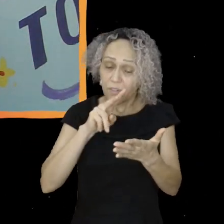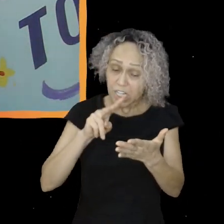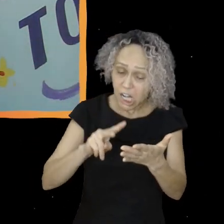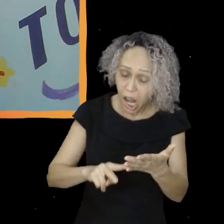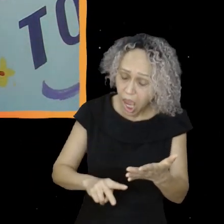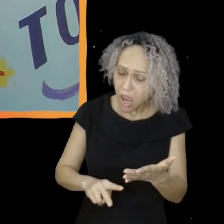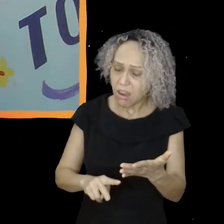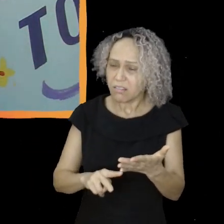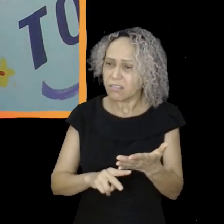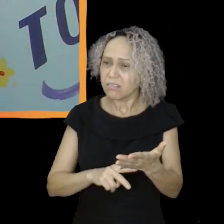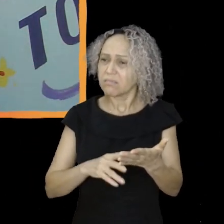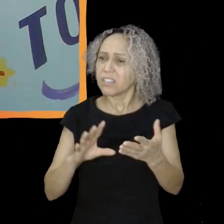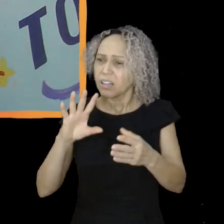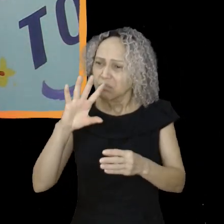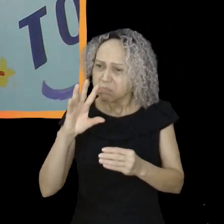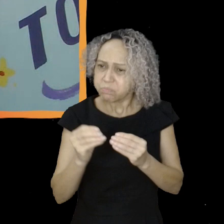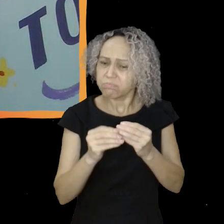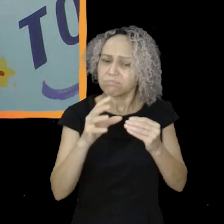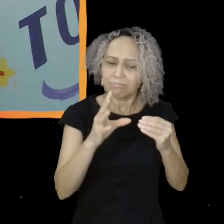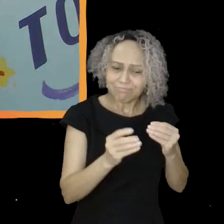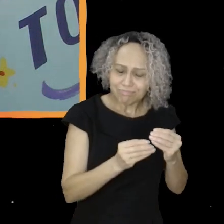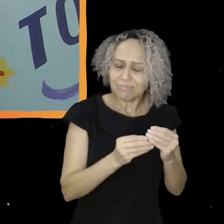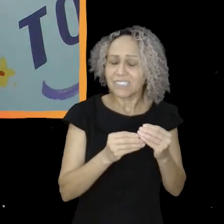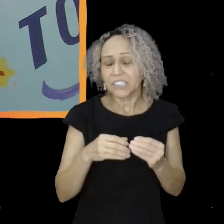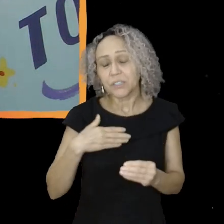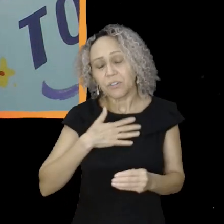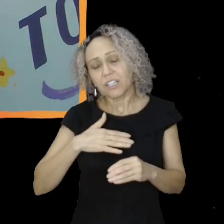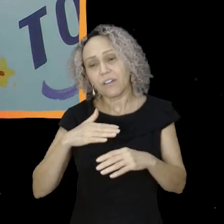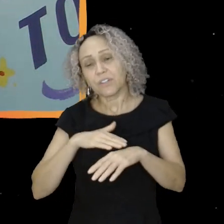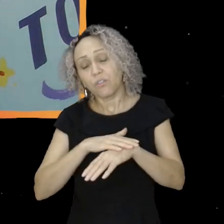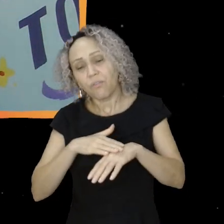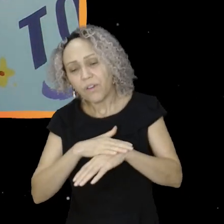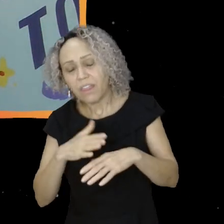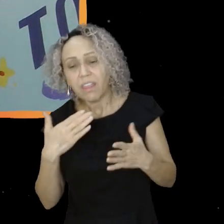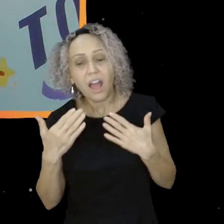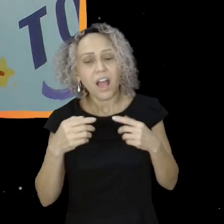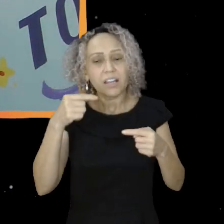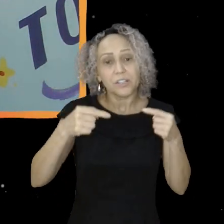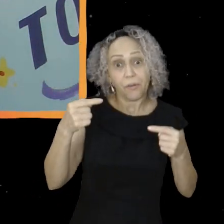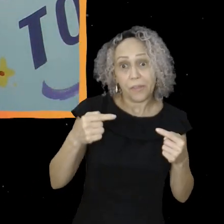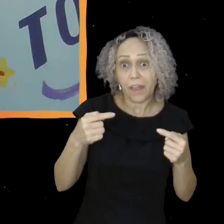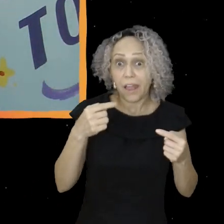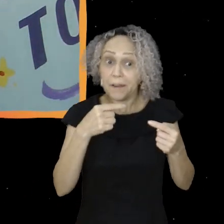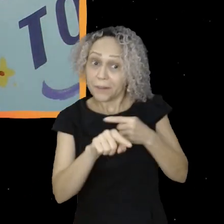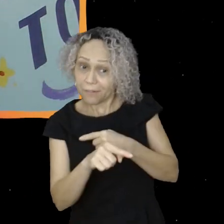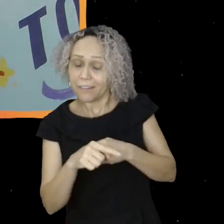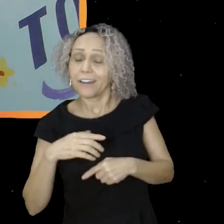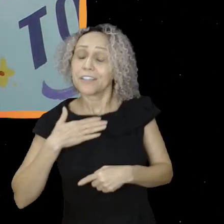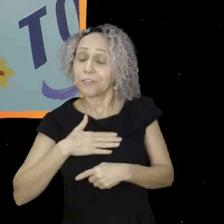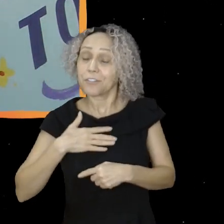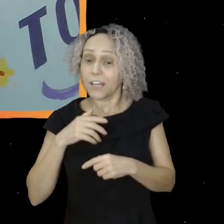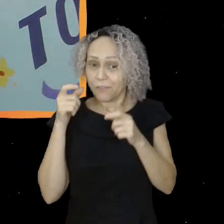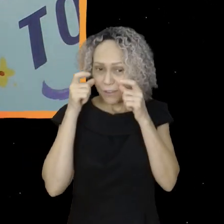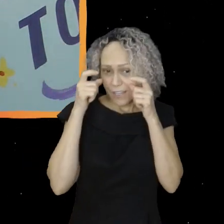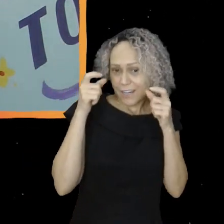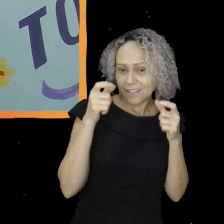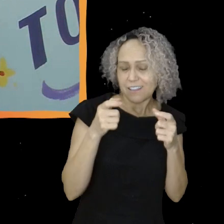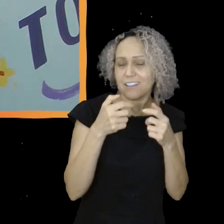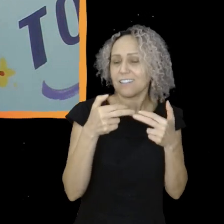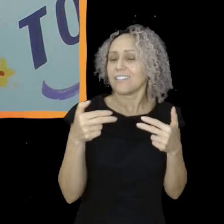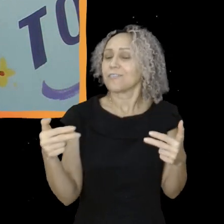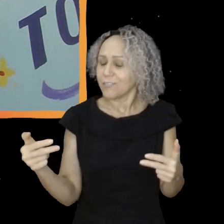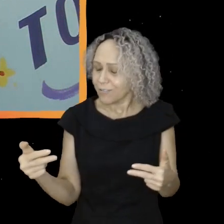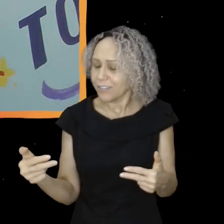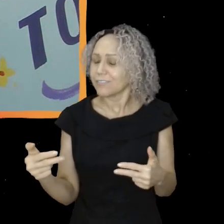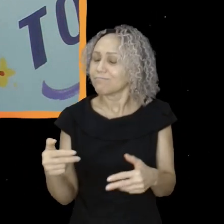Daí era isso, eu gostava de conversar, gostava de discutir, gostava de discordar, era interessada nas coisas e